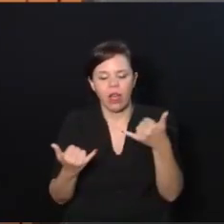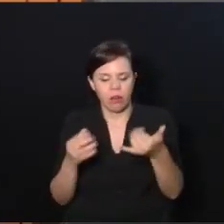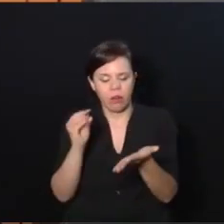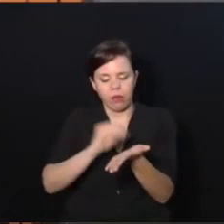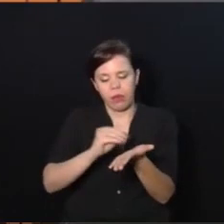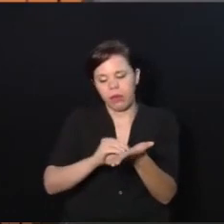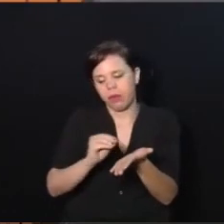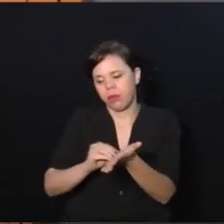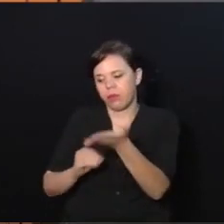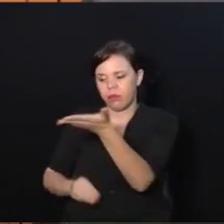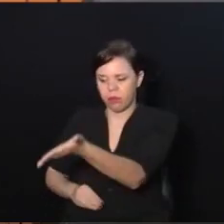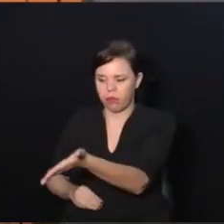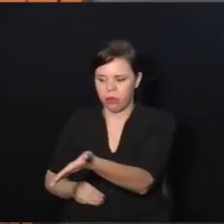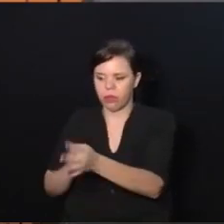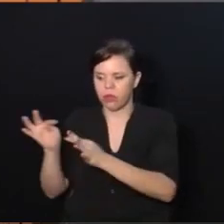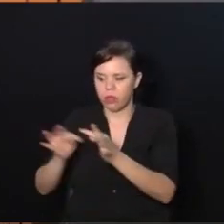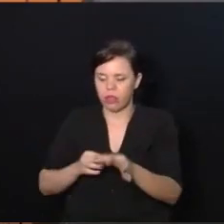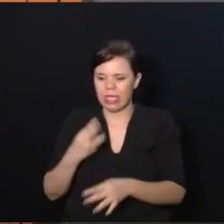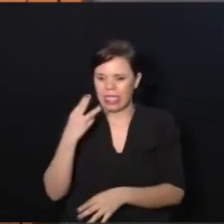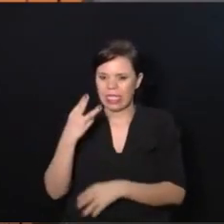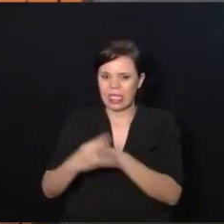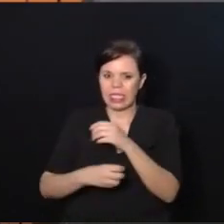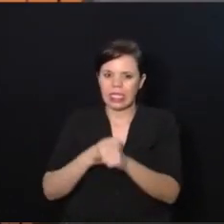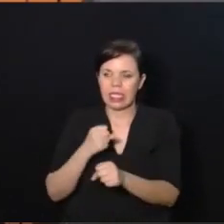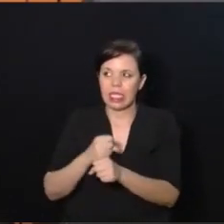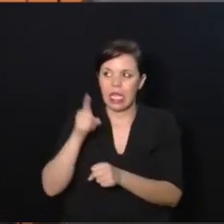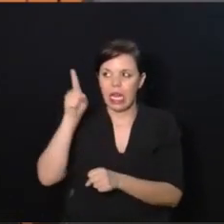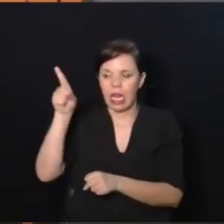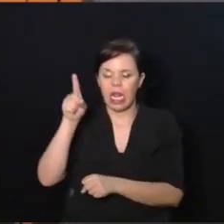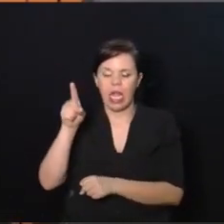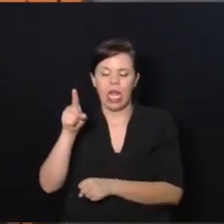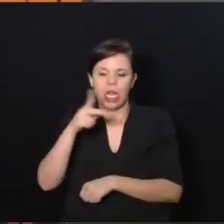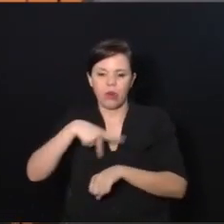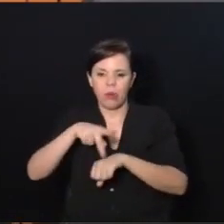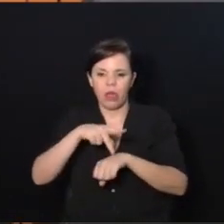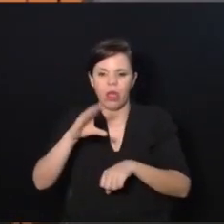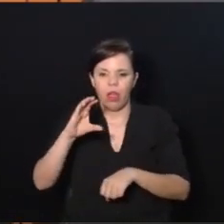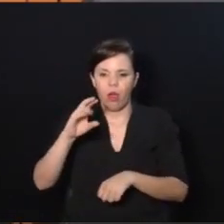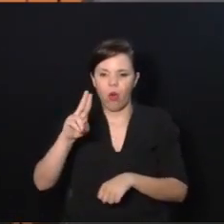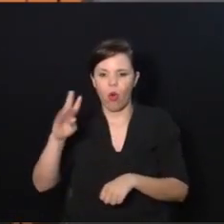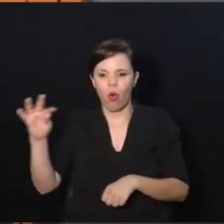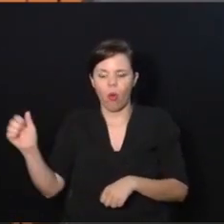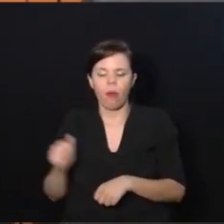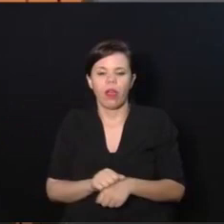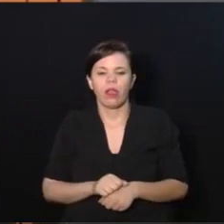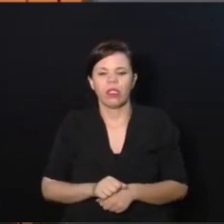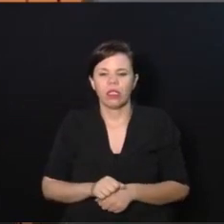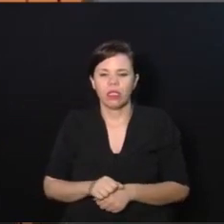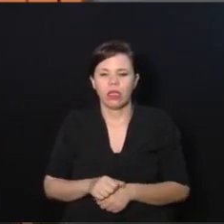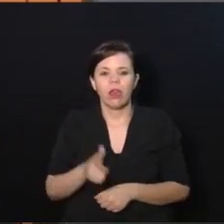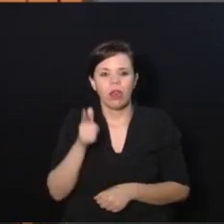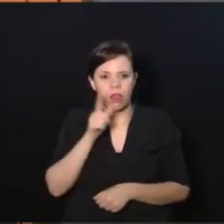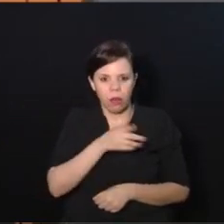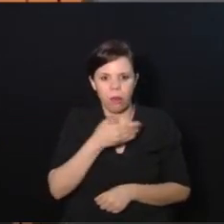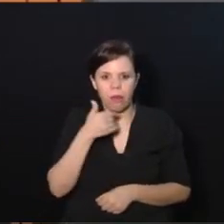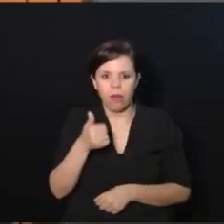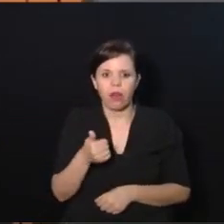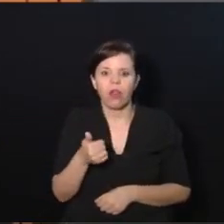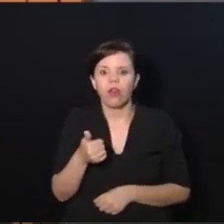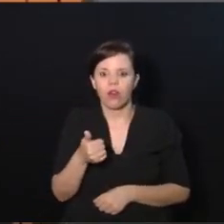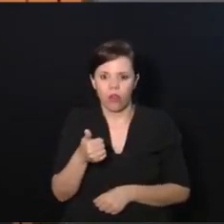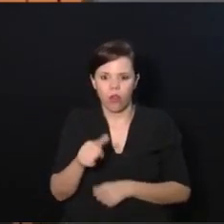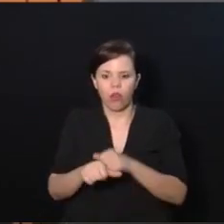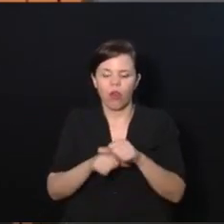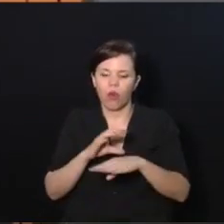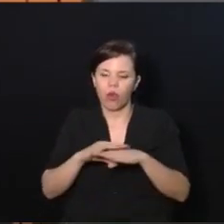anotados, o tratamento duraria três anos em Cuba, eu tive uma recuperação de 5 graus para 60 graus da